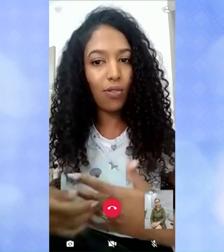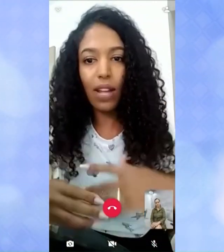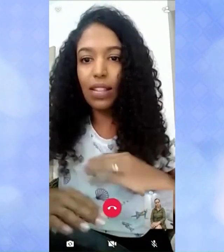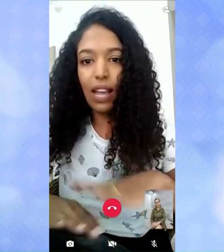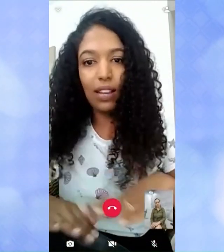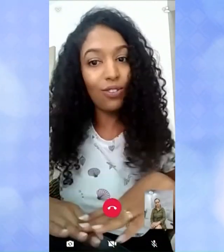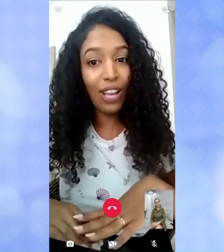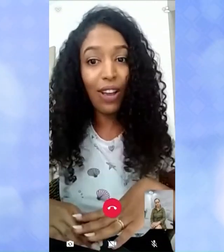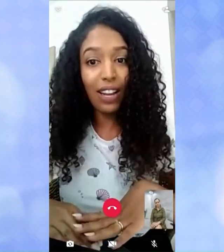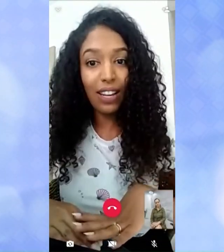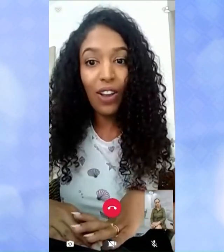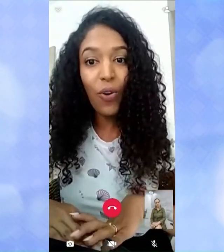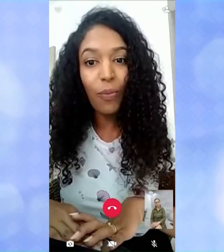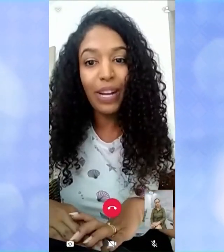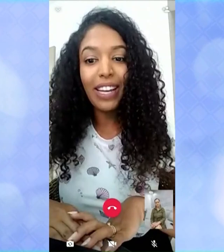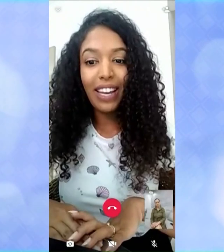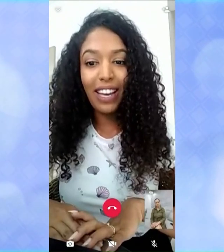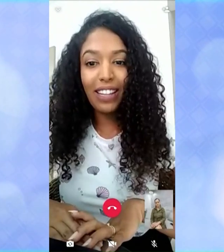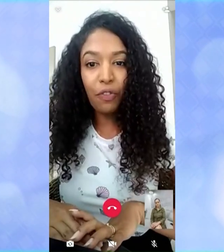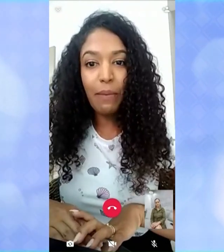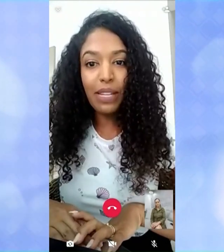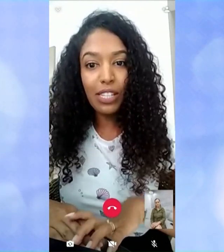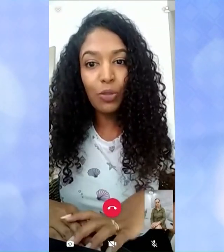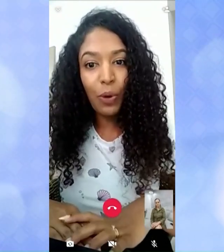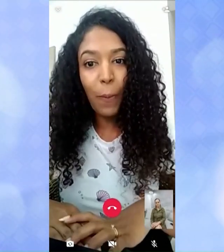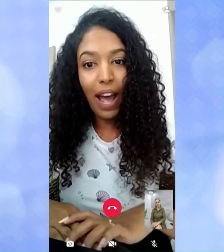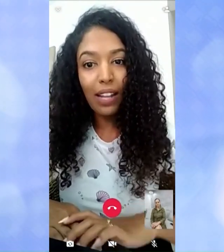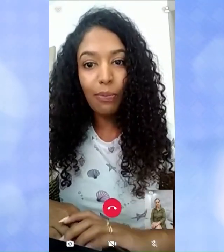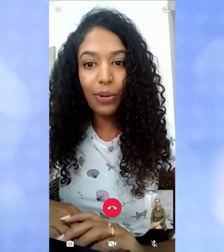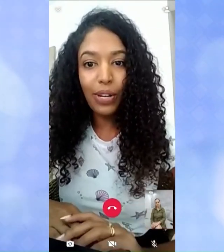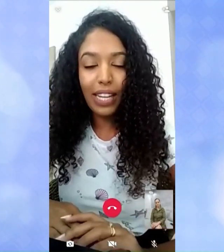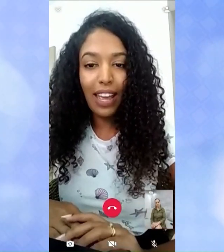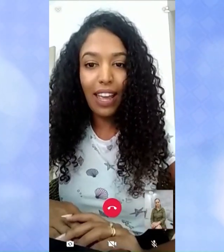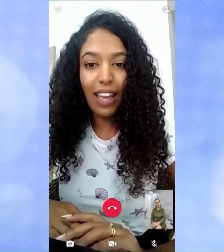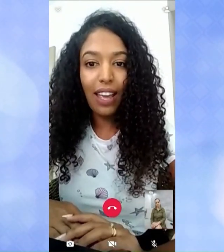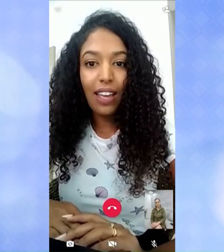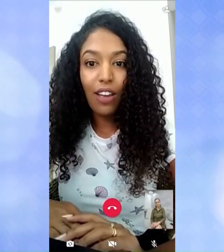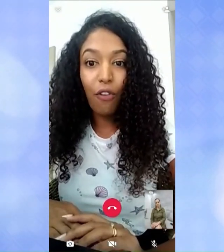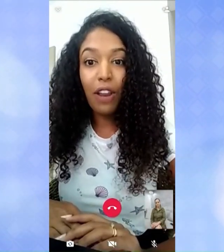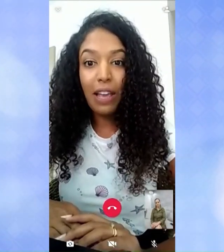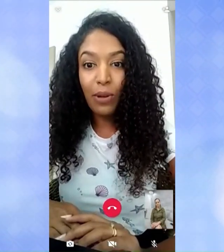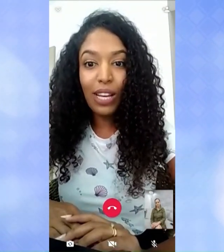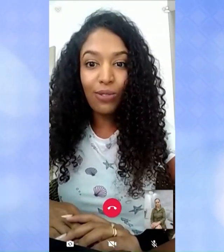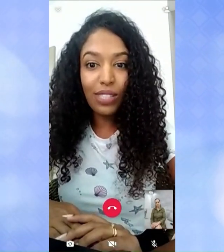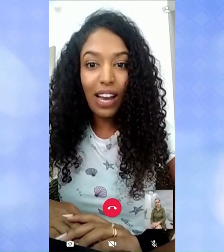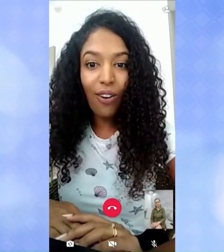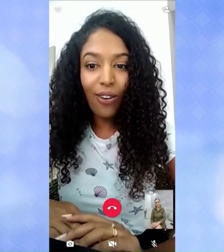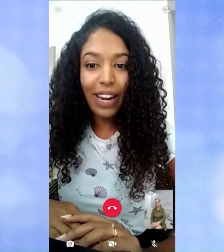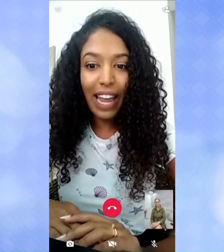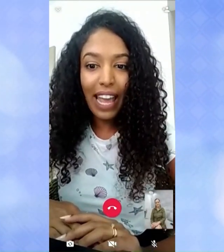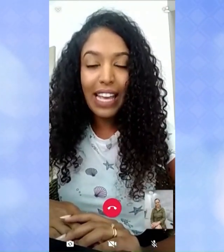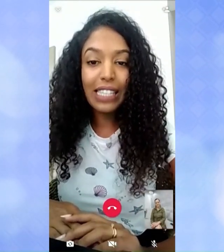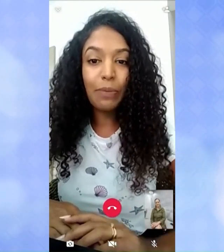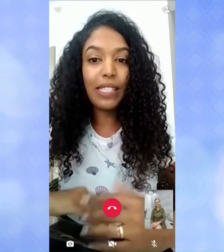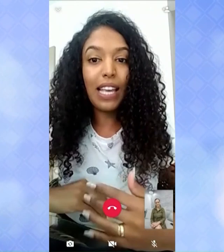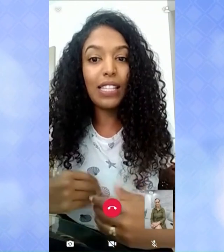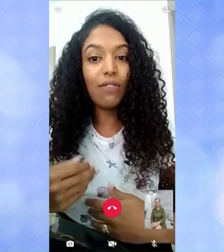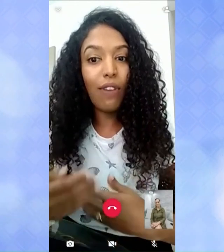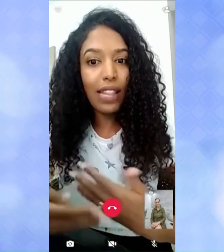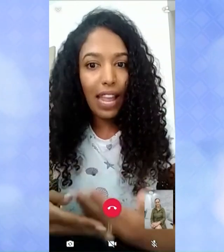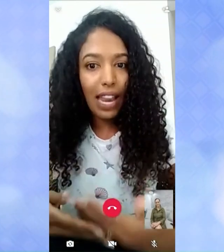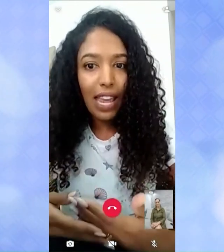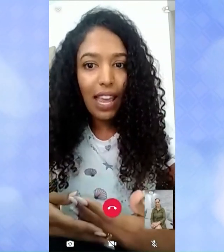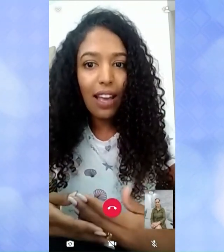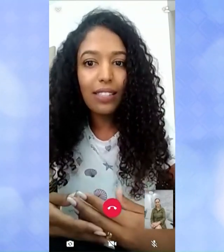renda. Se eu não atendo, eu não tenho renda nenhuma. Então, fiquei bastante preocupada porque, falei, meu Deus, e agora, né? Esses